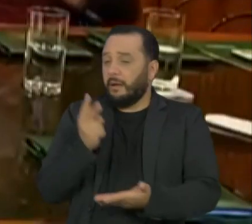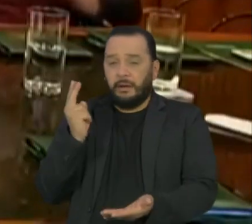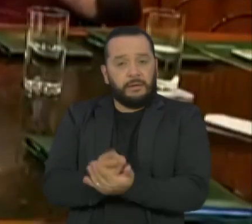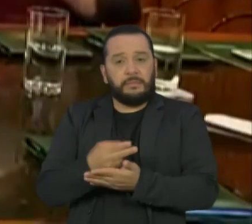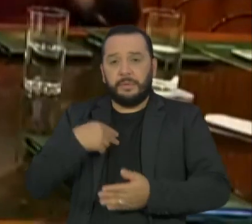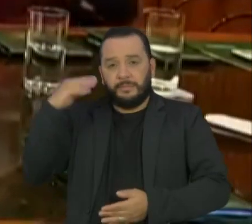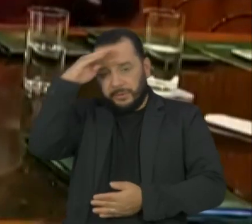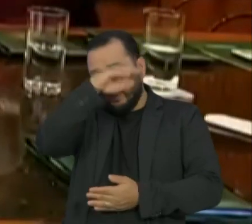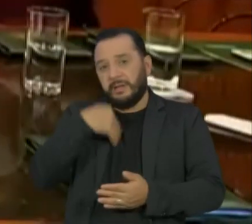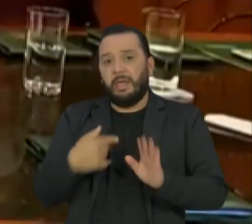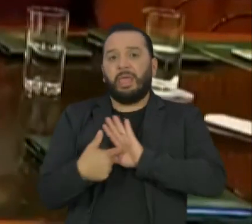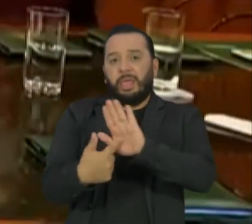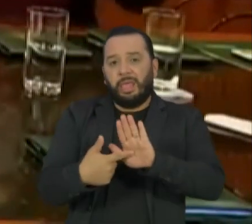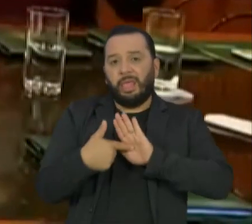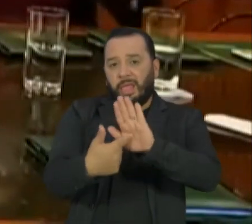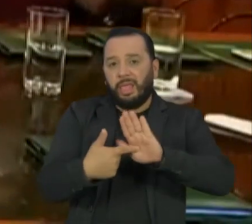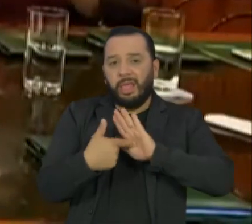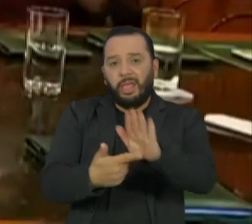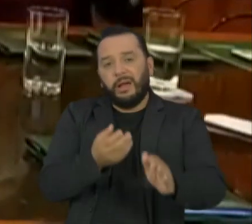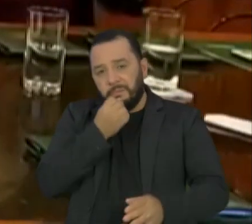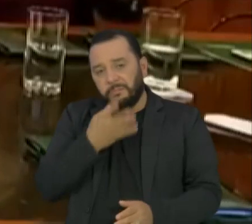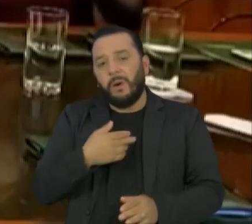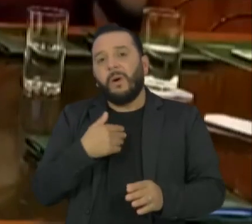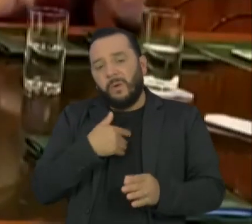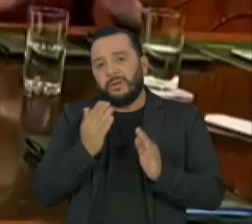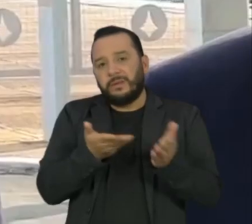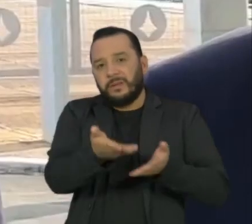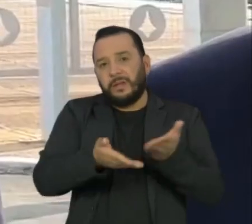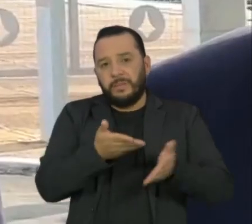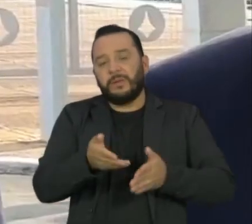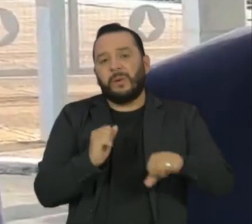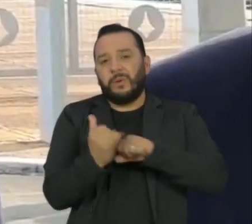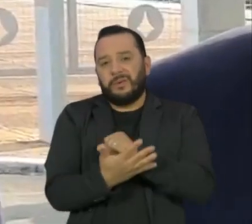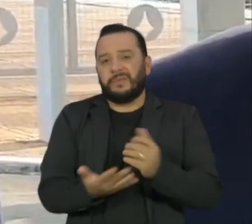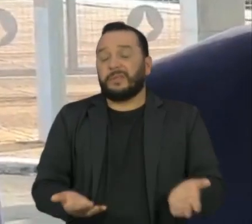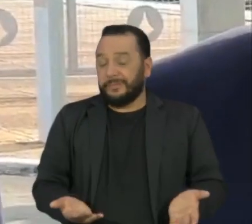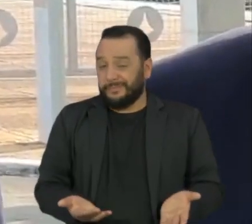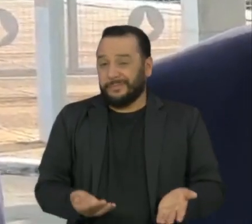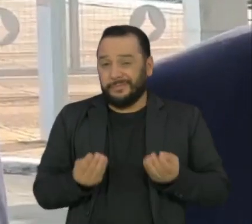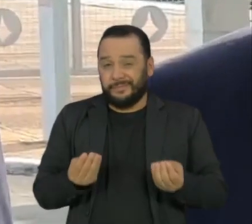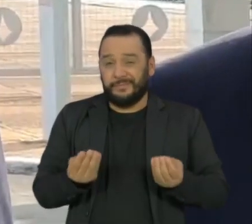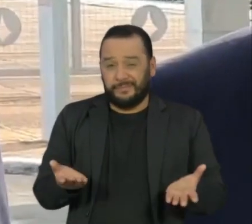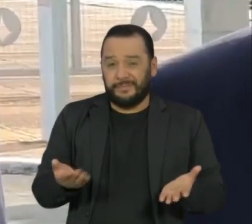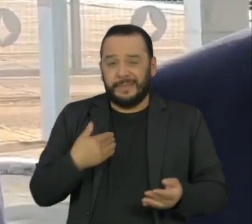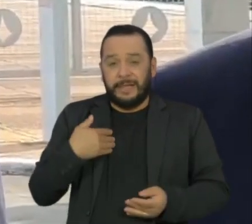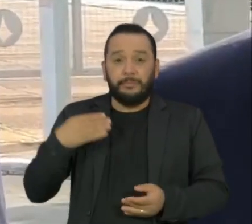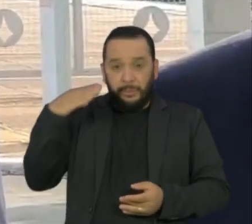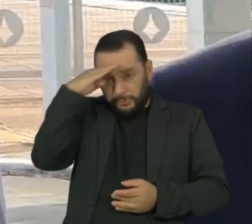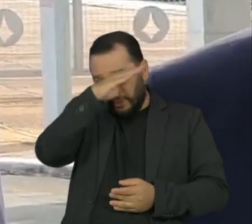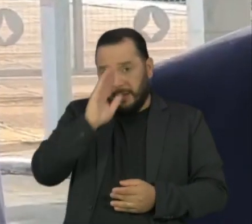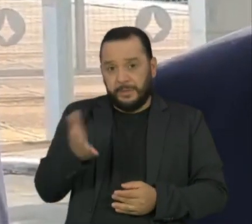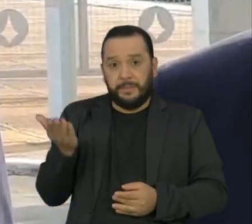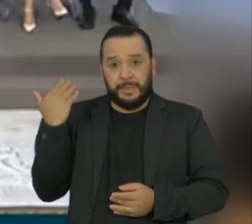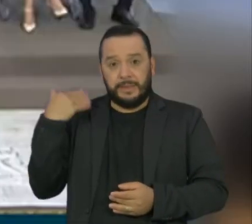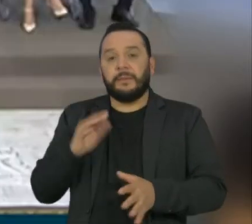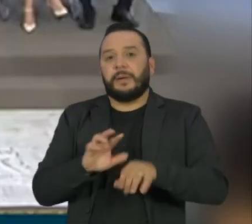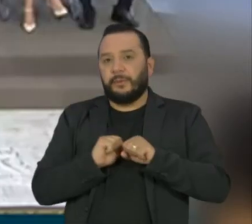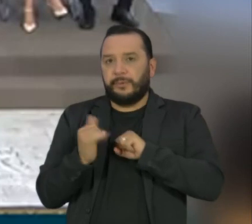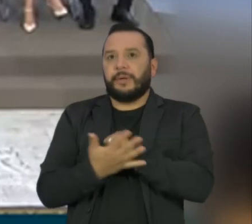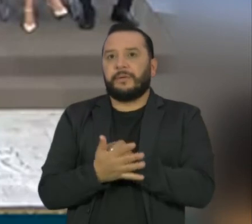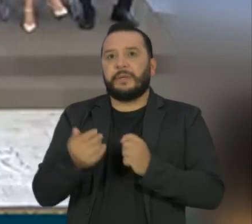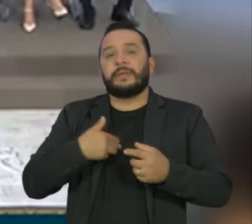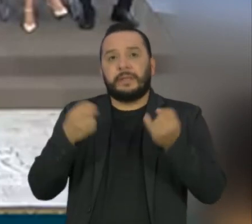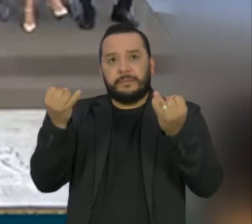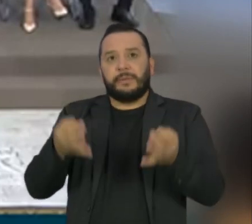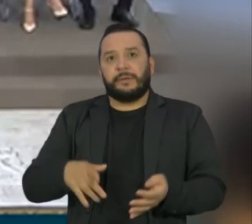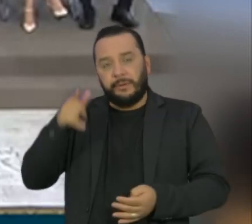por Bolsonaro como eficaz contra a Covid-19. O presidente Bolsonaro, que já testou positivo para a doença, disse no